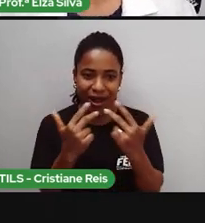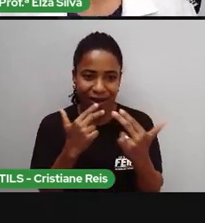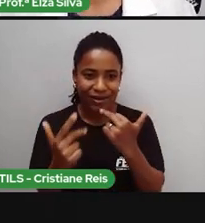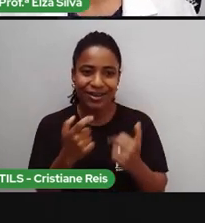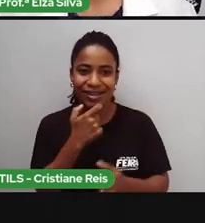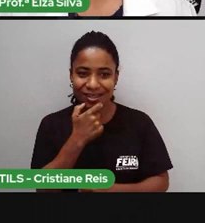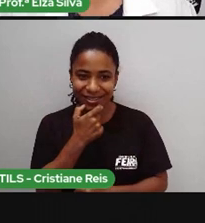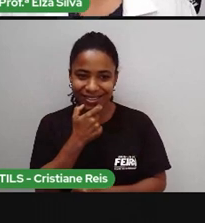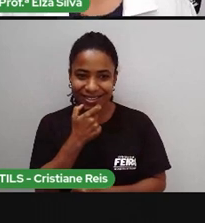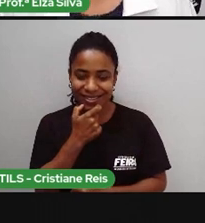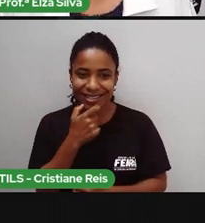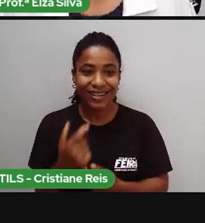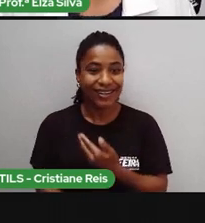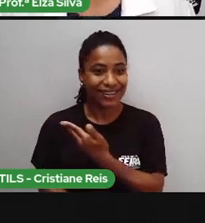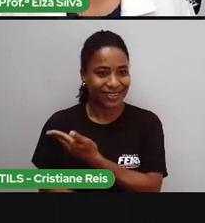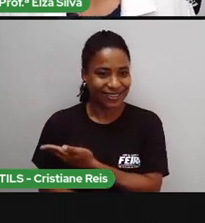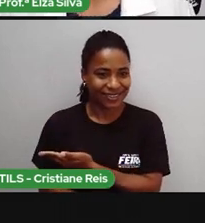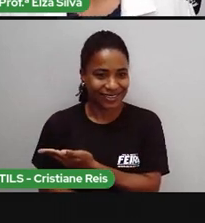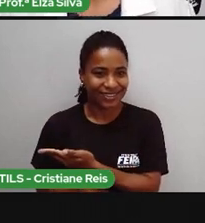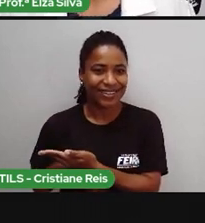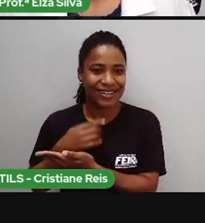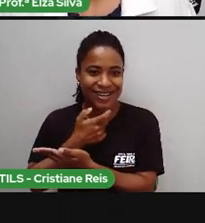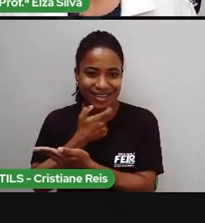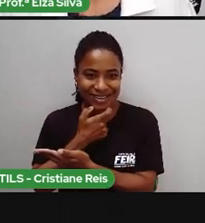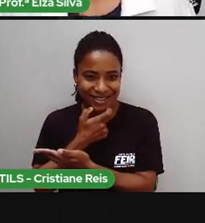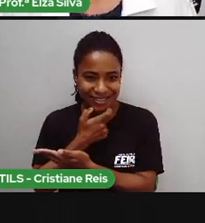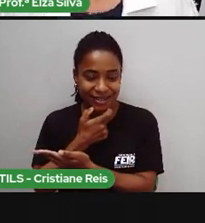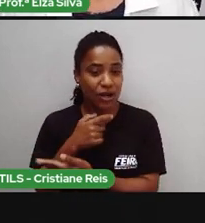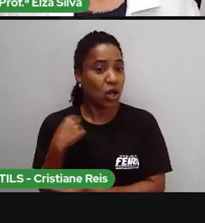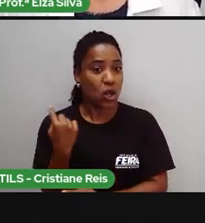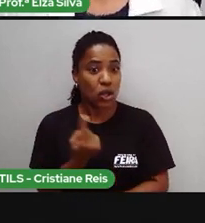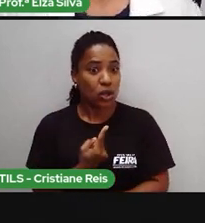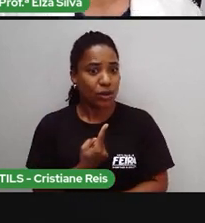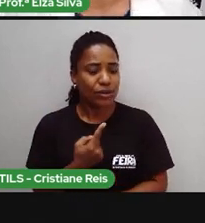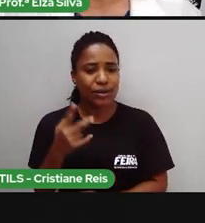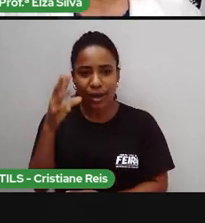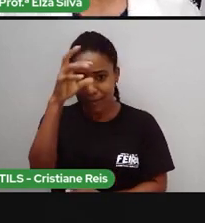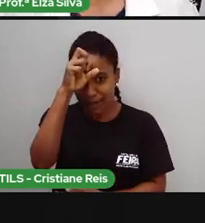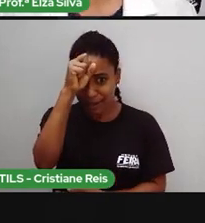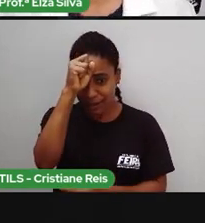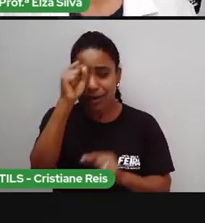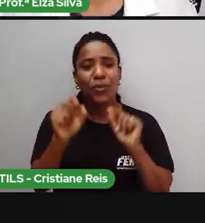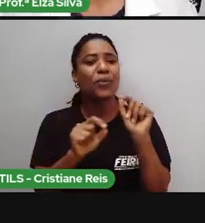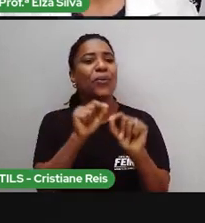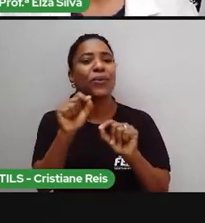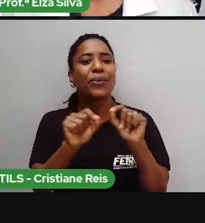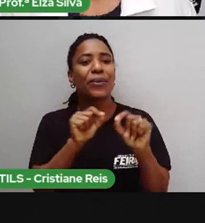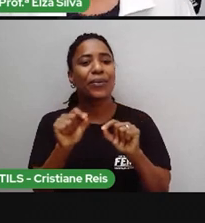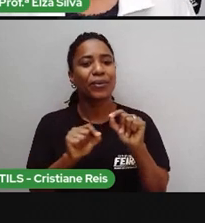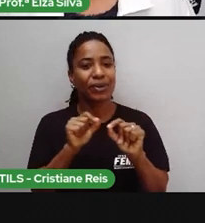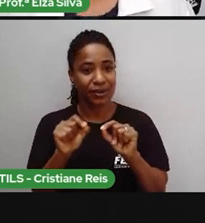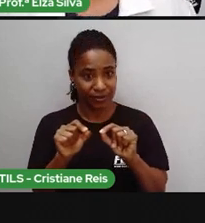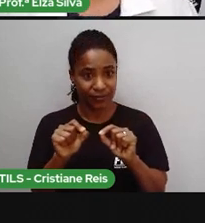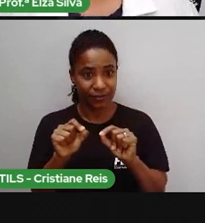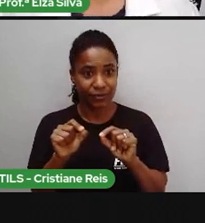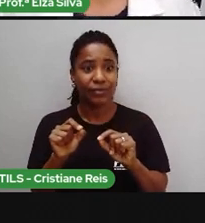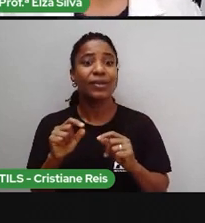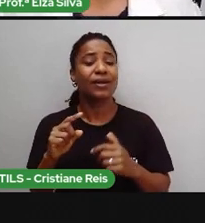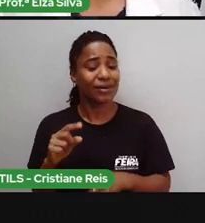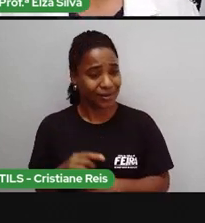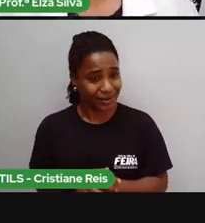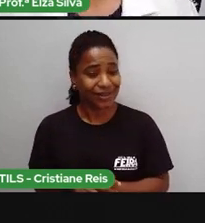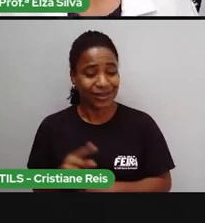aprendemos hoje? Nós reafirmamos a ideia de que somos